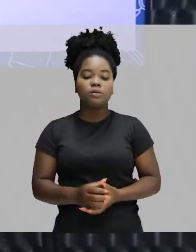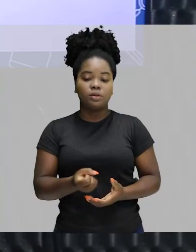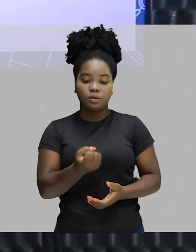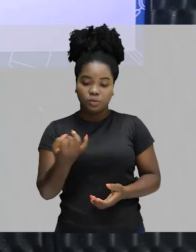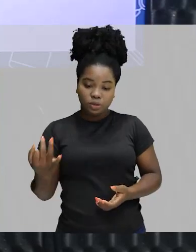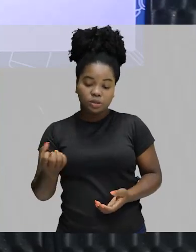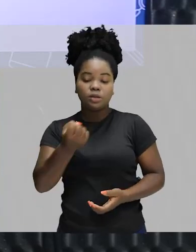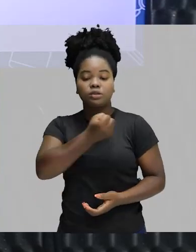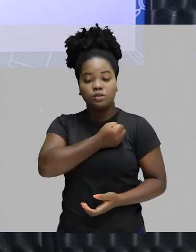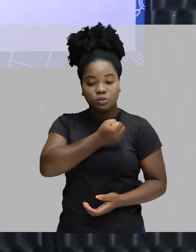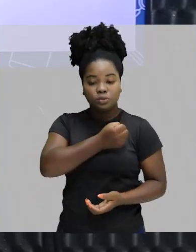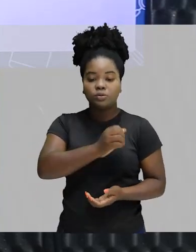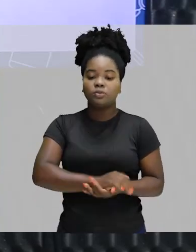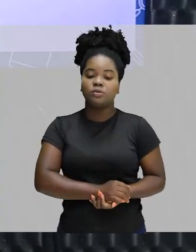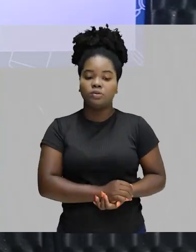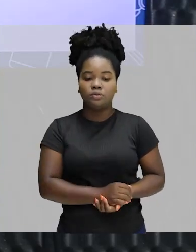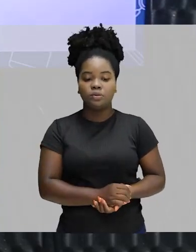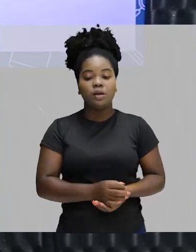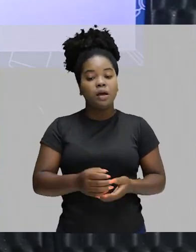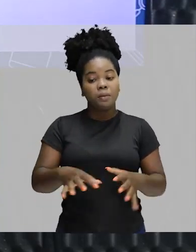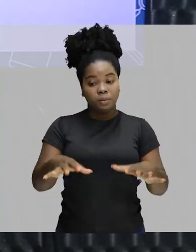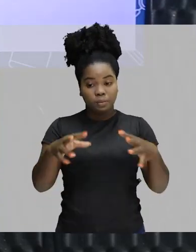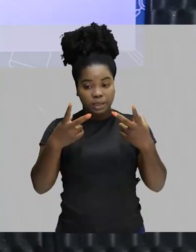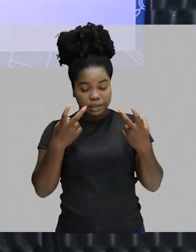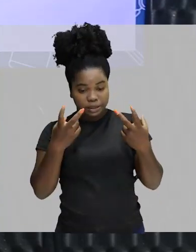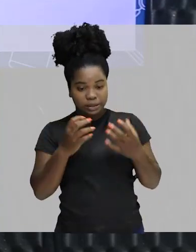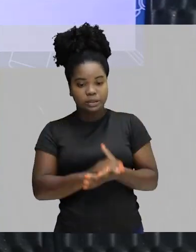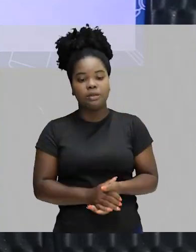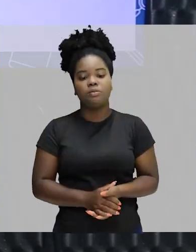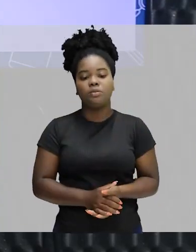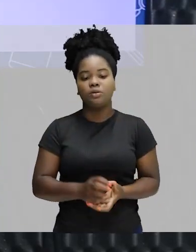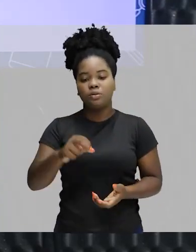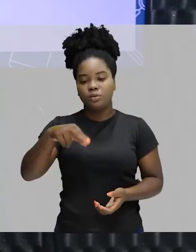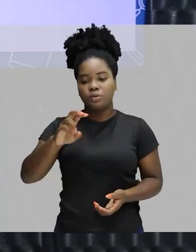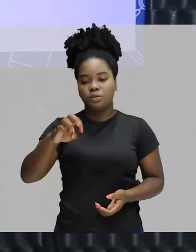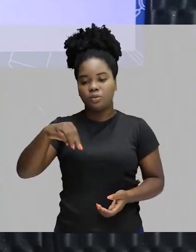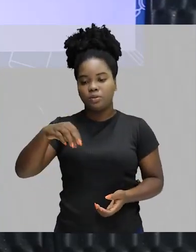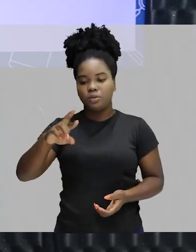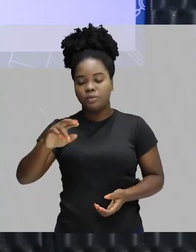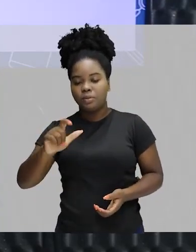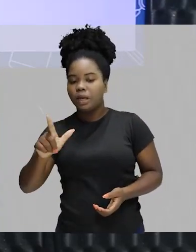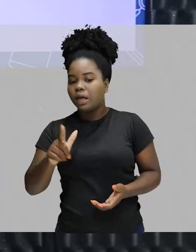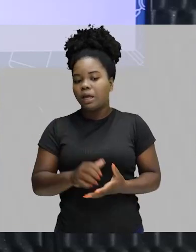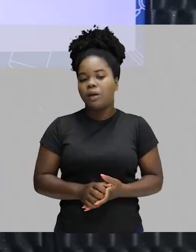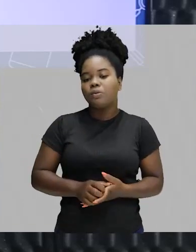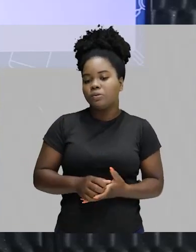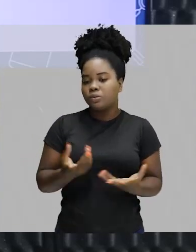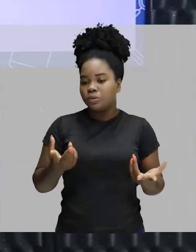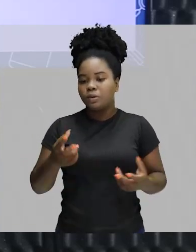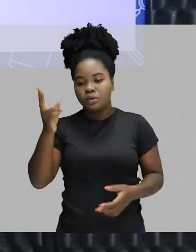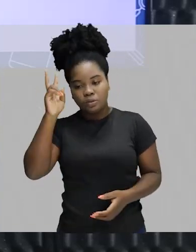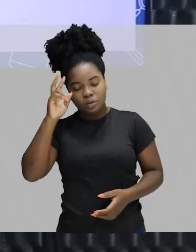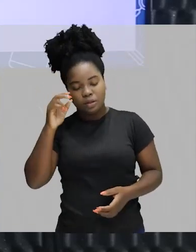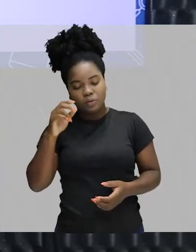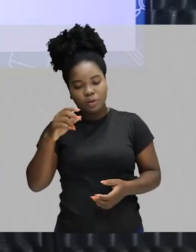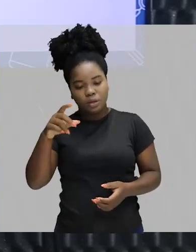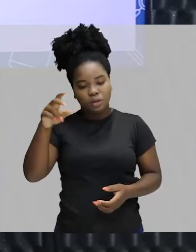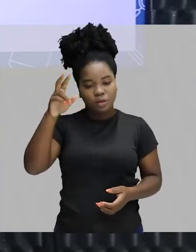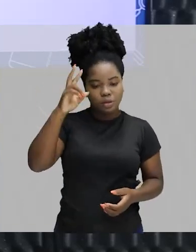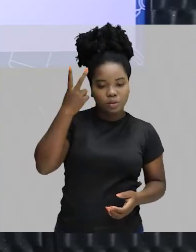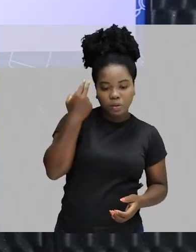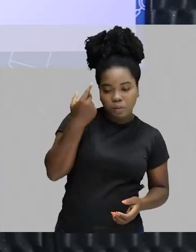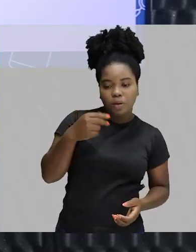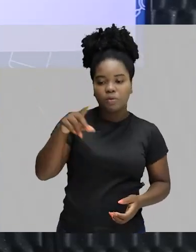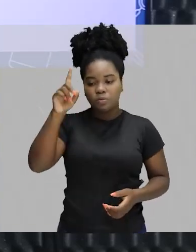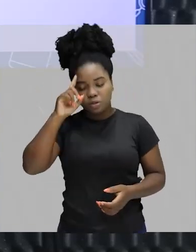atentos, o numeral não é só daquele jeito que vocês estão acostumados, que nós utilizamos no dia a dia, como os numerais cardinais. Não, eles podem